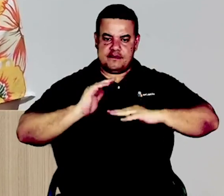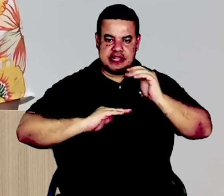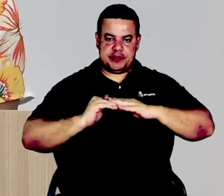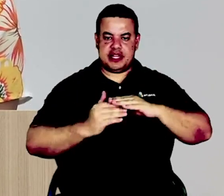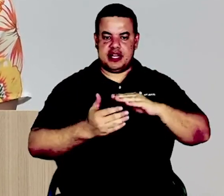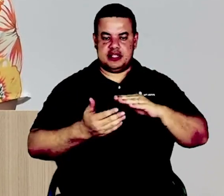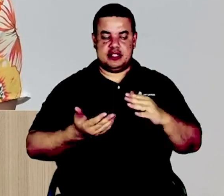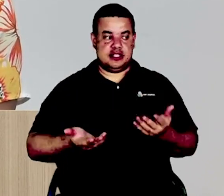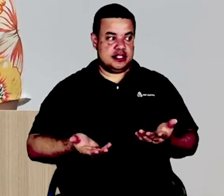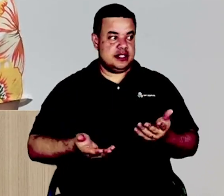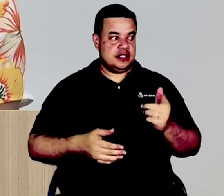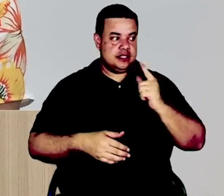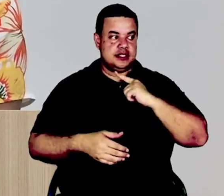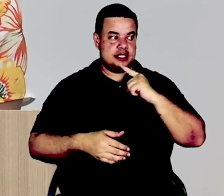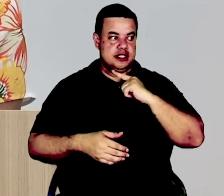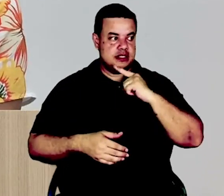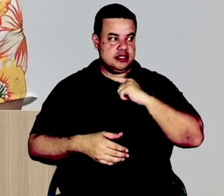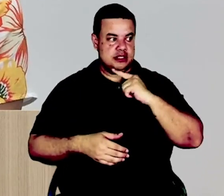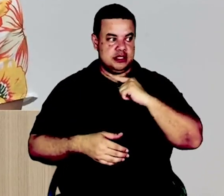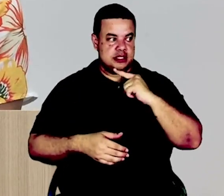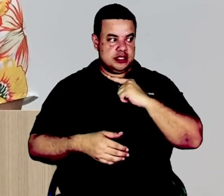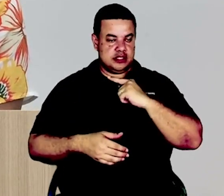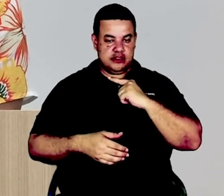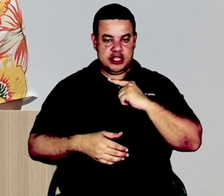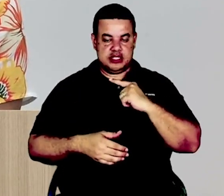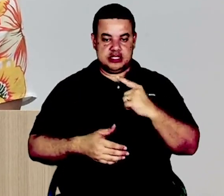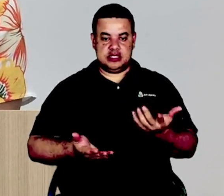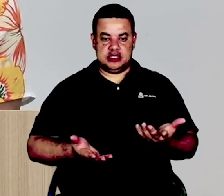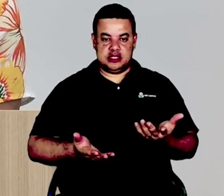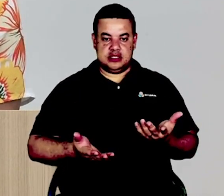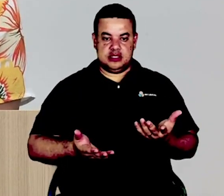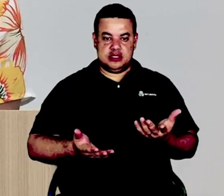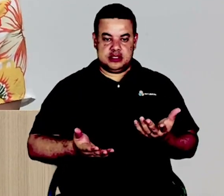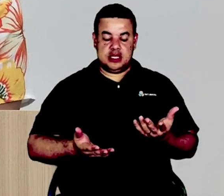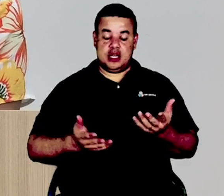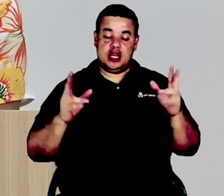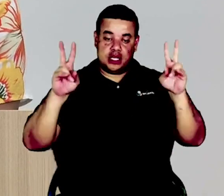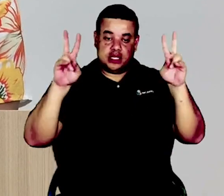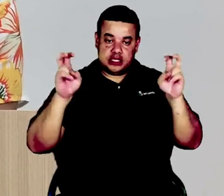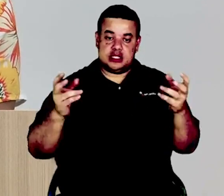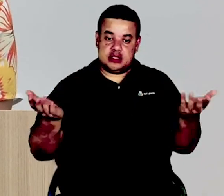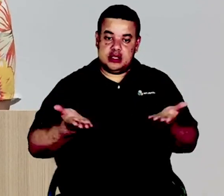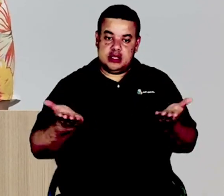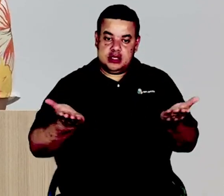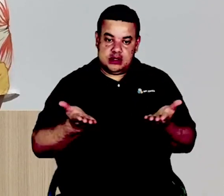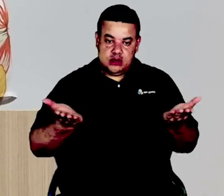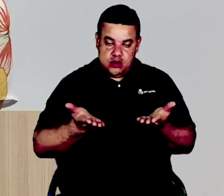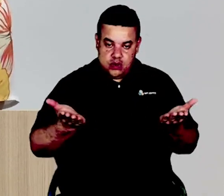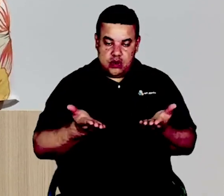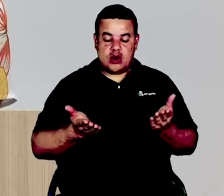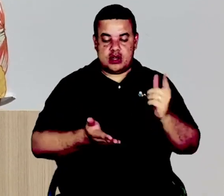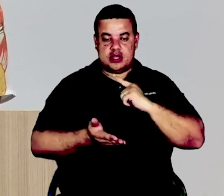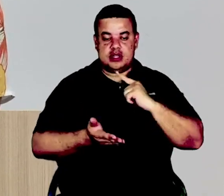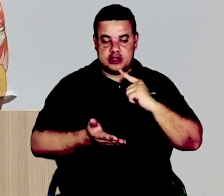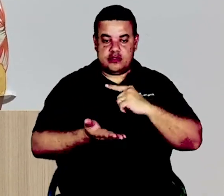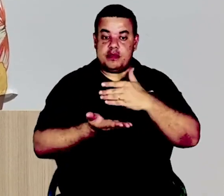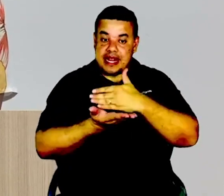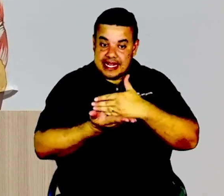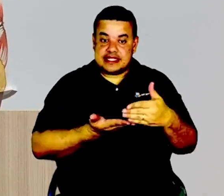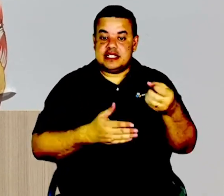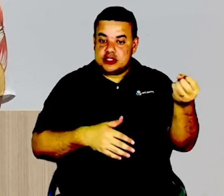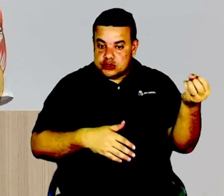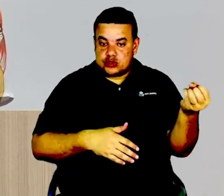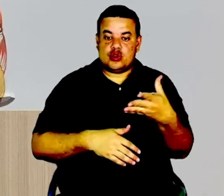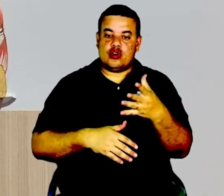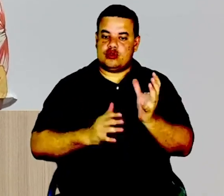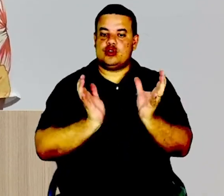atendimento lá na UPA. A questão agora também houve uma recente colocação, inclusive, no nosso grupo